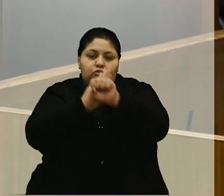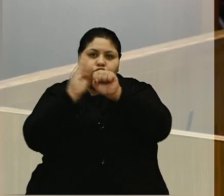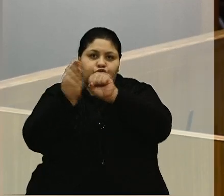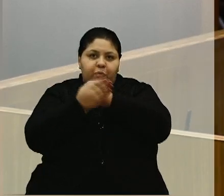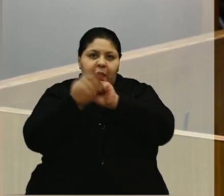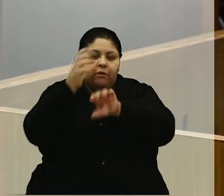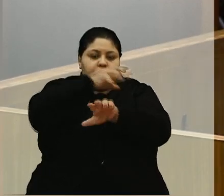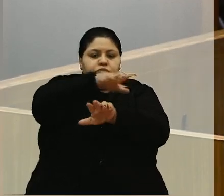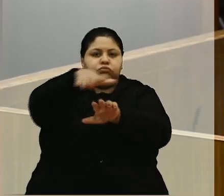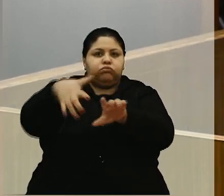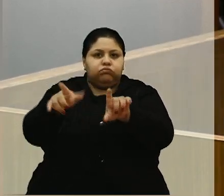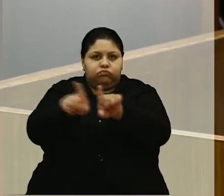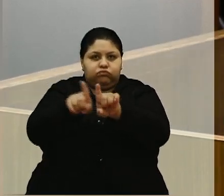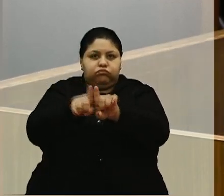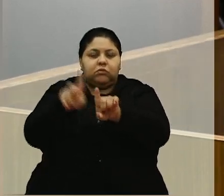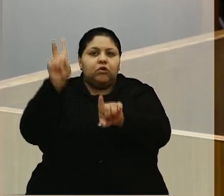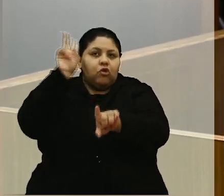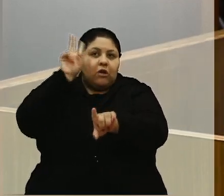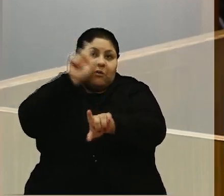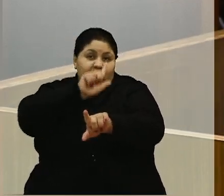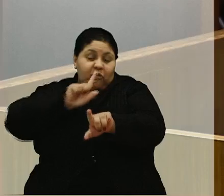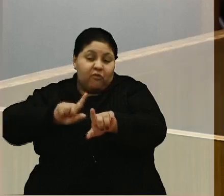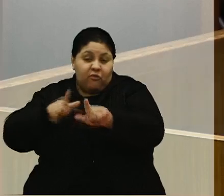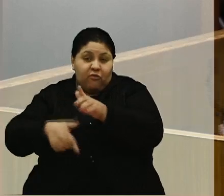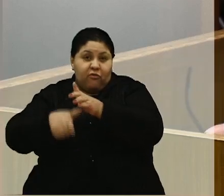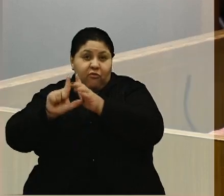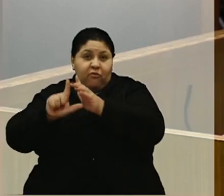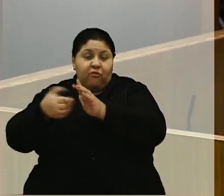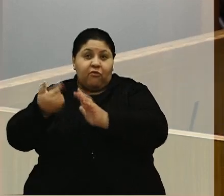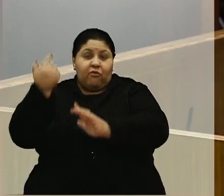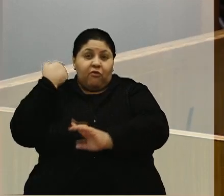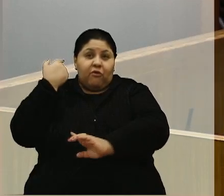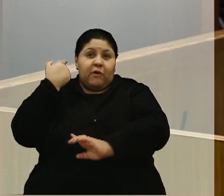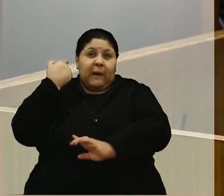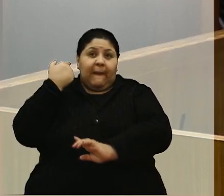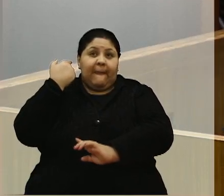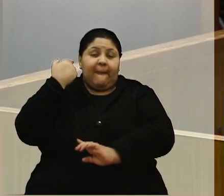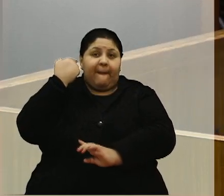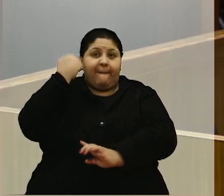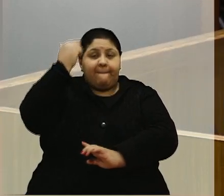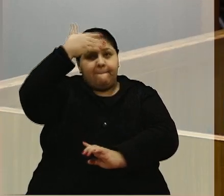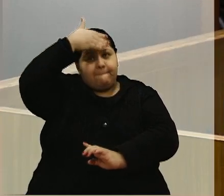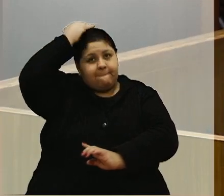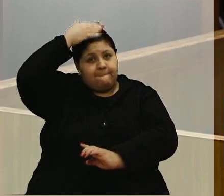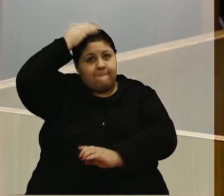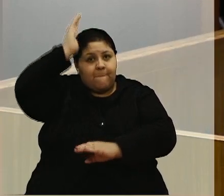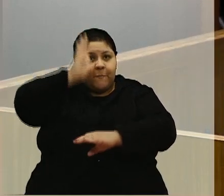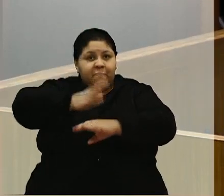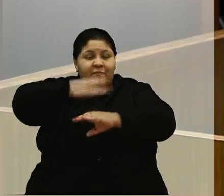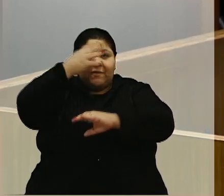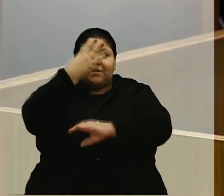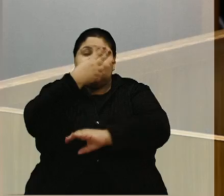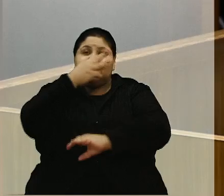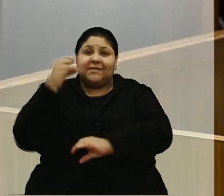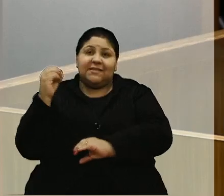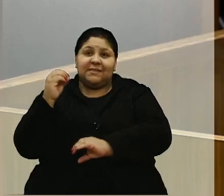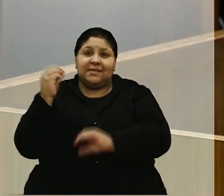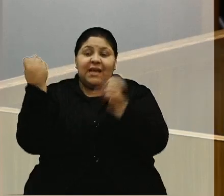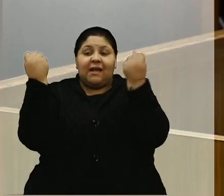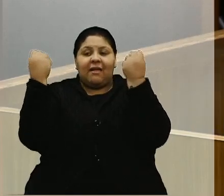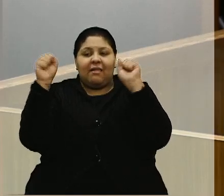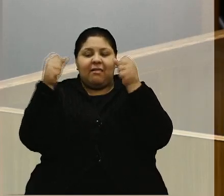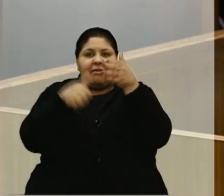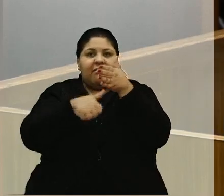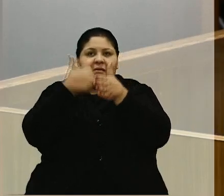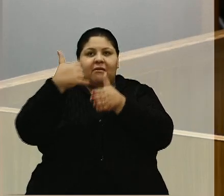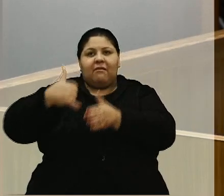E eu quero lembrar o governo anterior, o governo Alceu, nós construímos mais de 30 AMEI e em